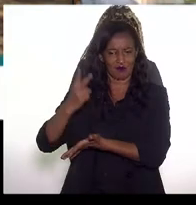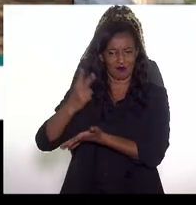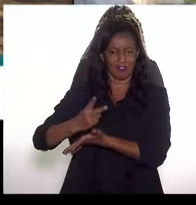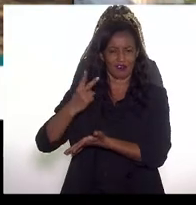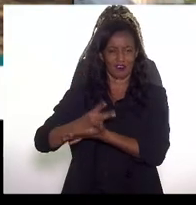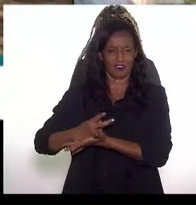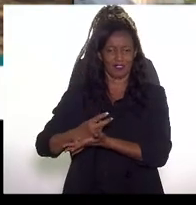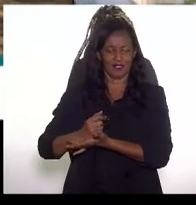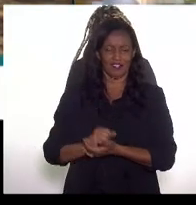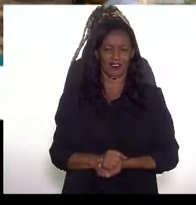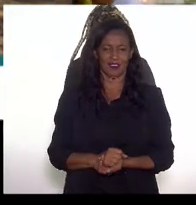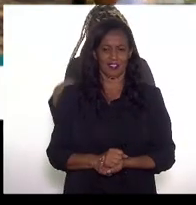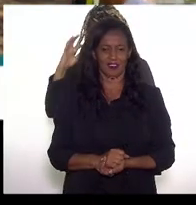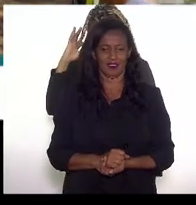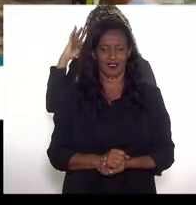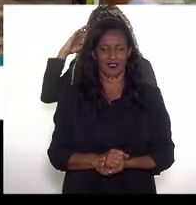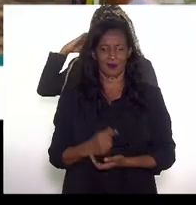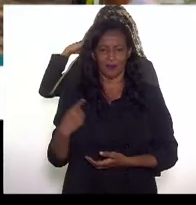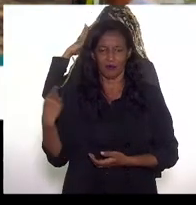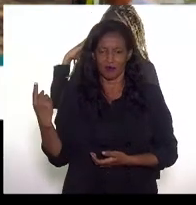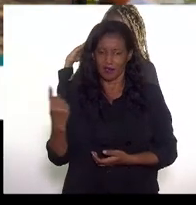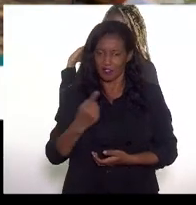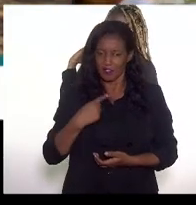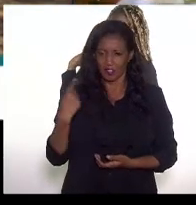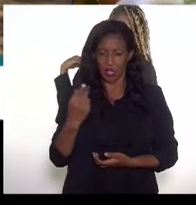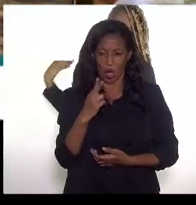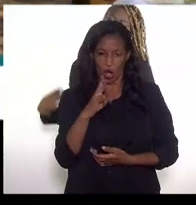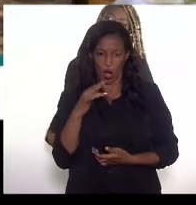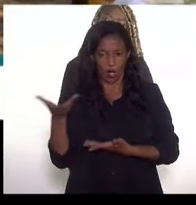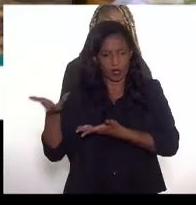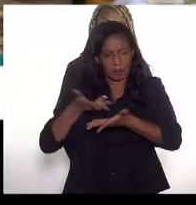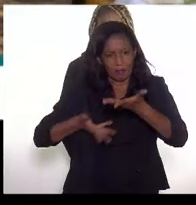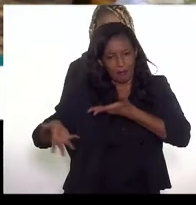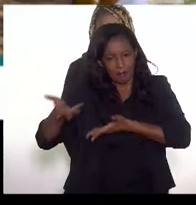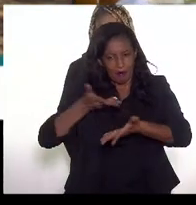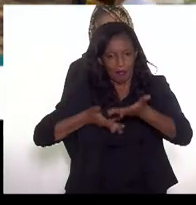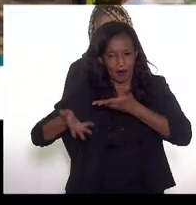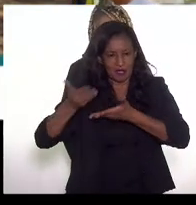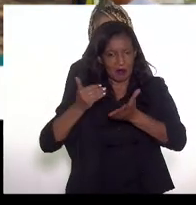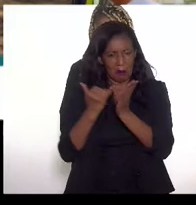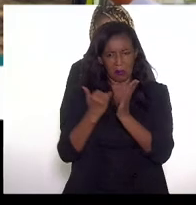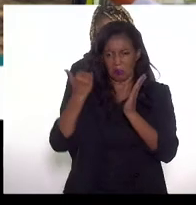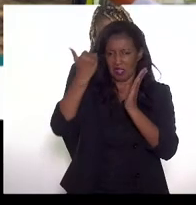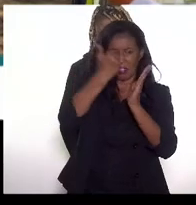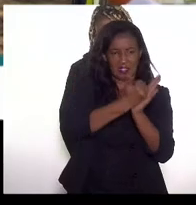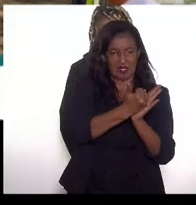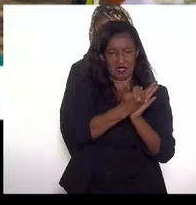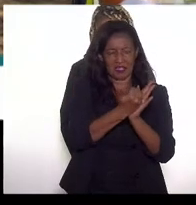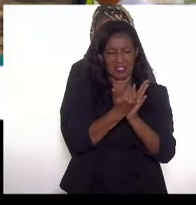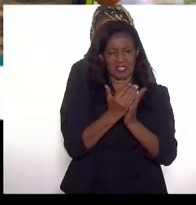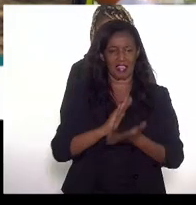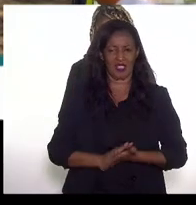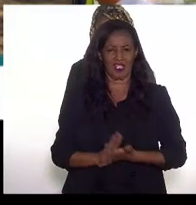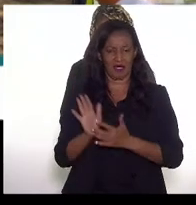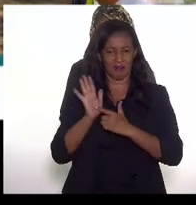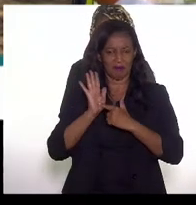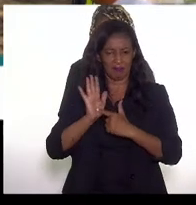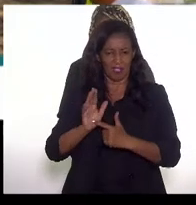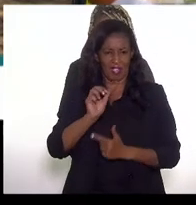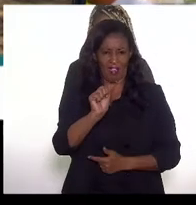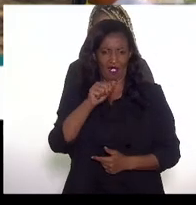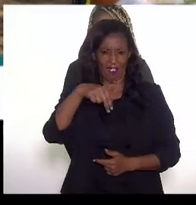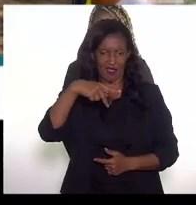em relação ao tema do cálculo de royalties e participações, a gente não tem muito a acrescentar em relação à apresentação da ANP, ela